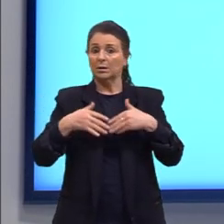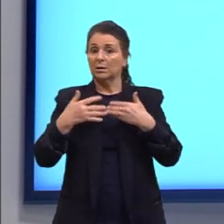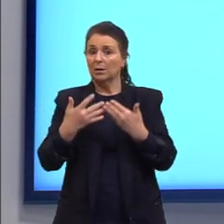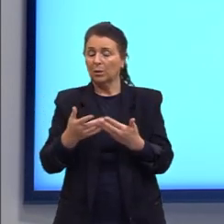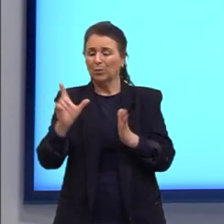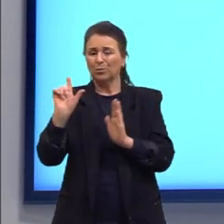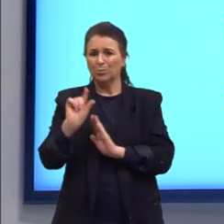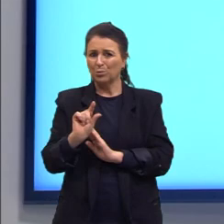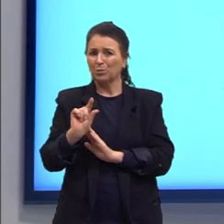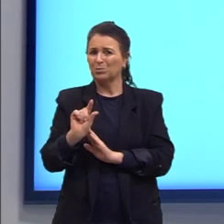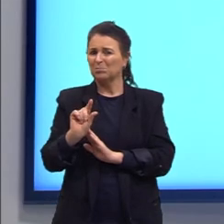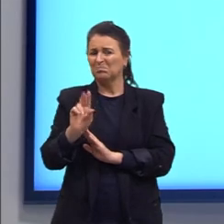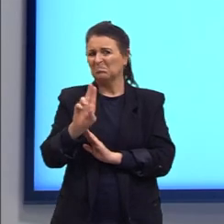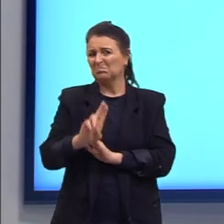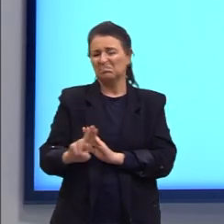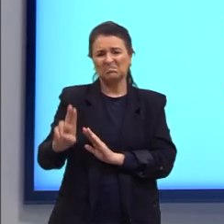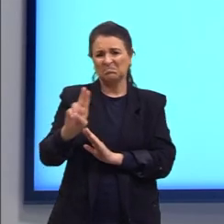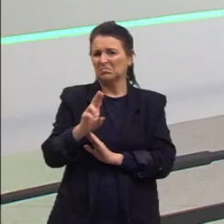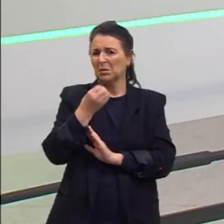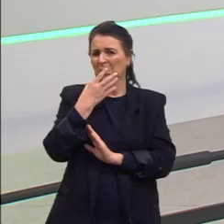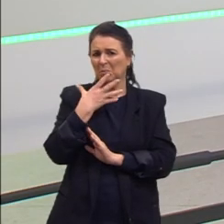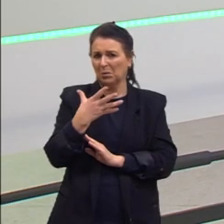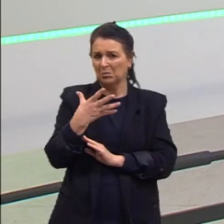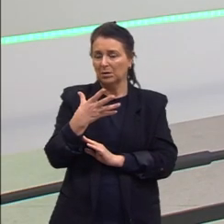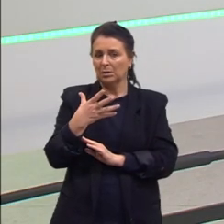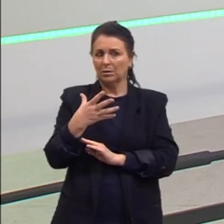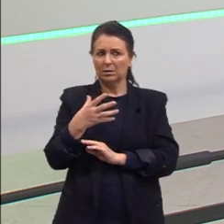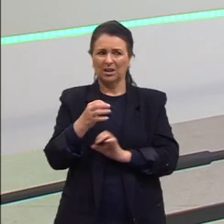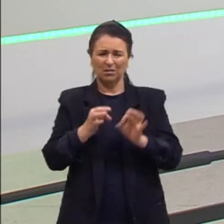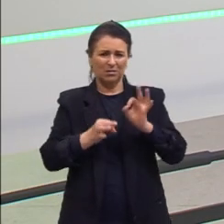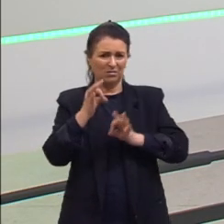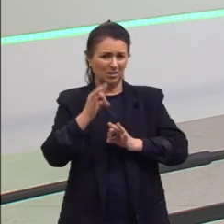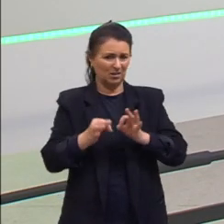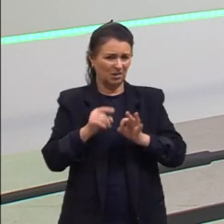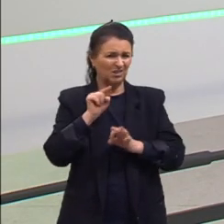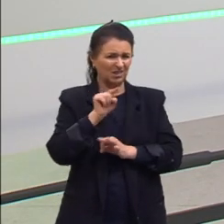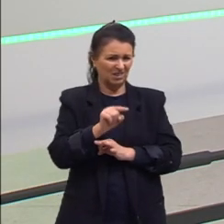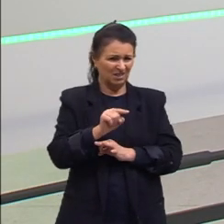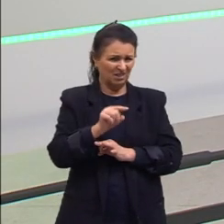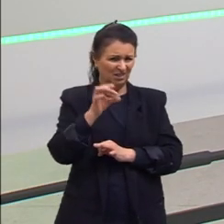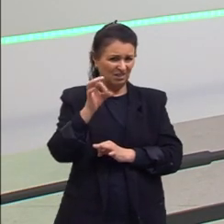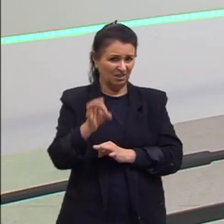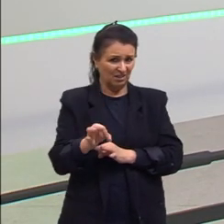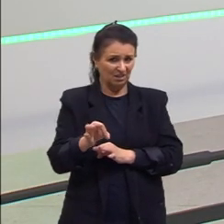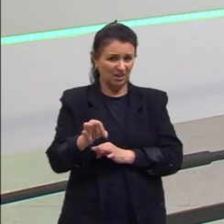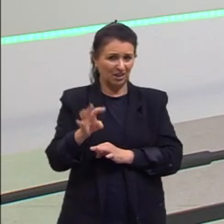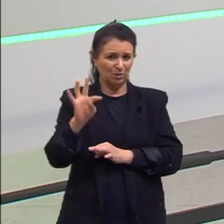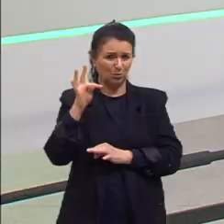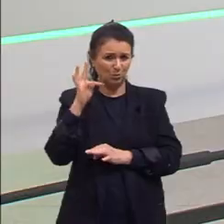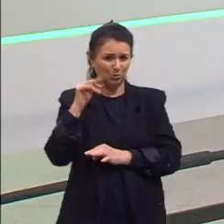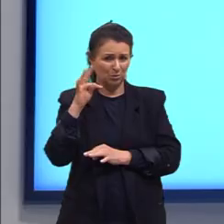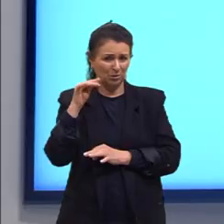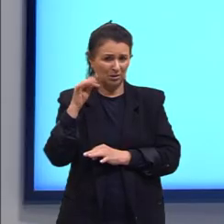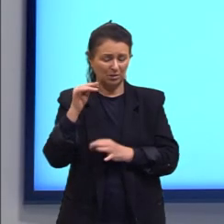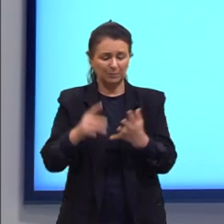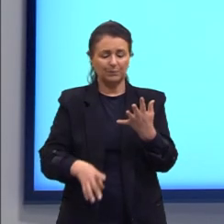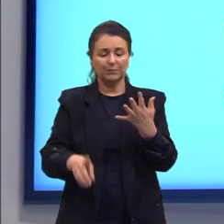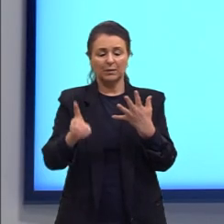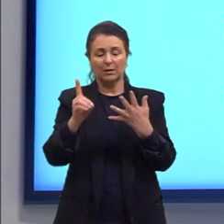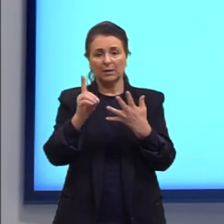é pouco útil. Será que esse juízo de valor aí é correto com relação ao Twitter? Letra D,